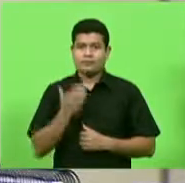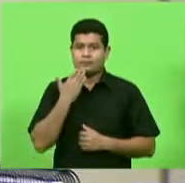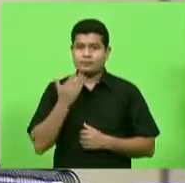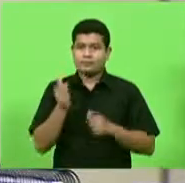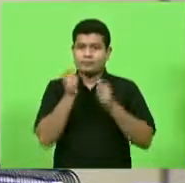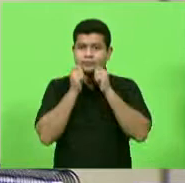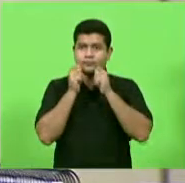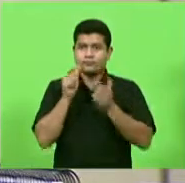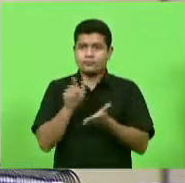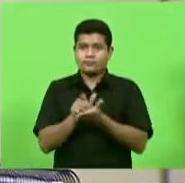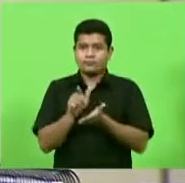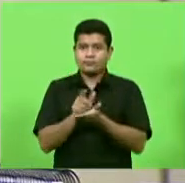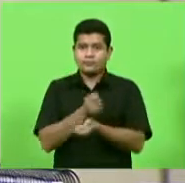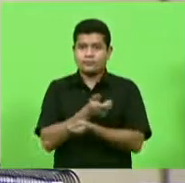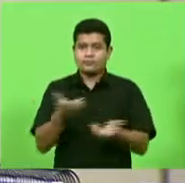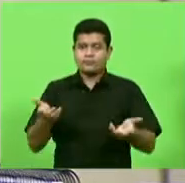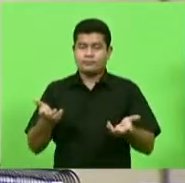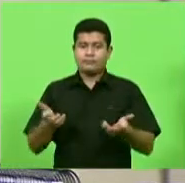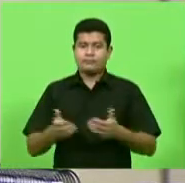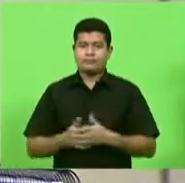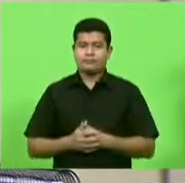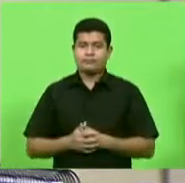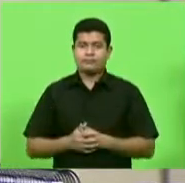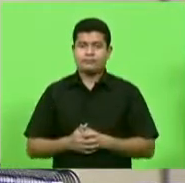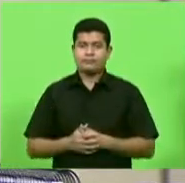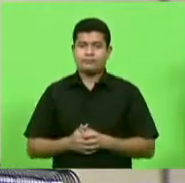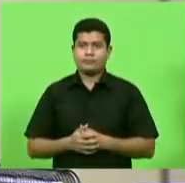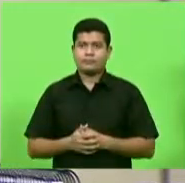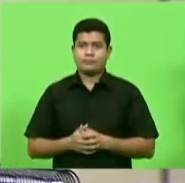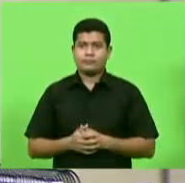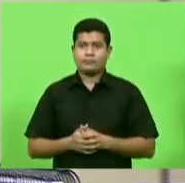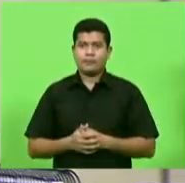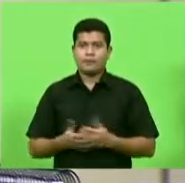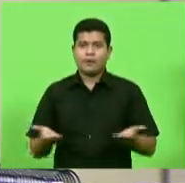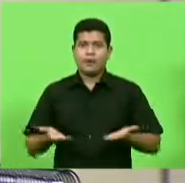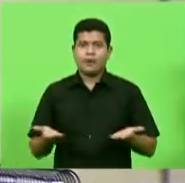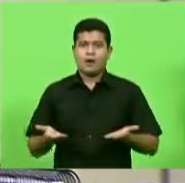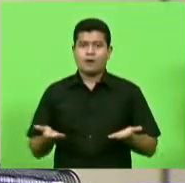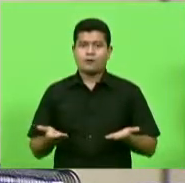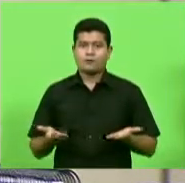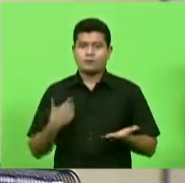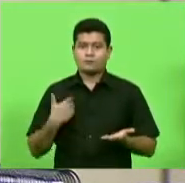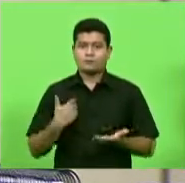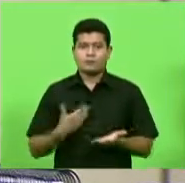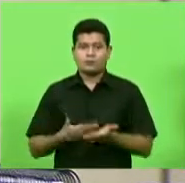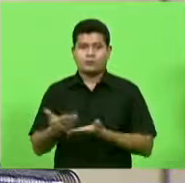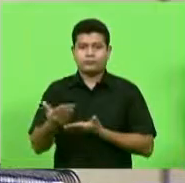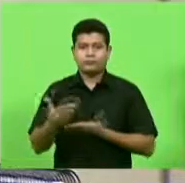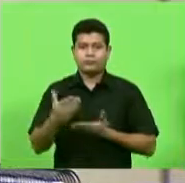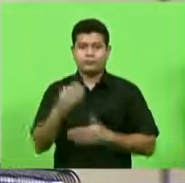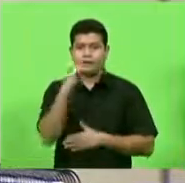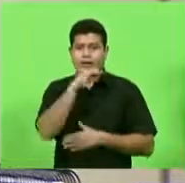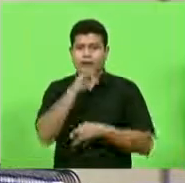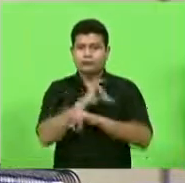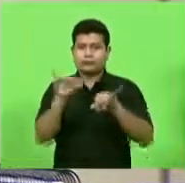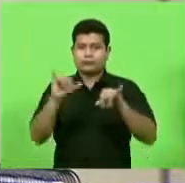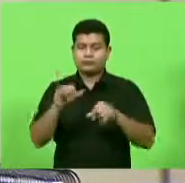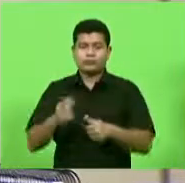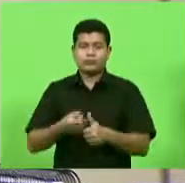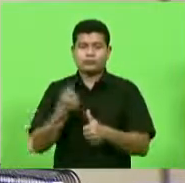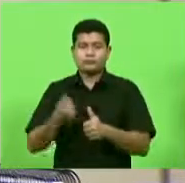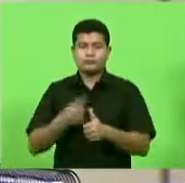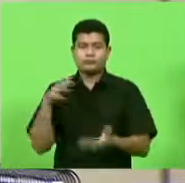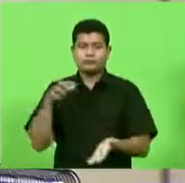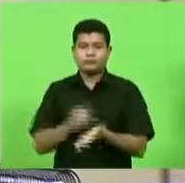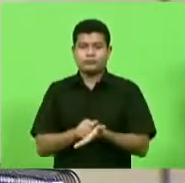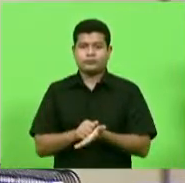proceda à distribuição de expedientes. Entraremos agora em breves comunicações e o primeiro deputado